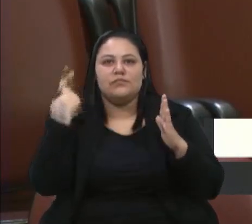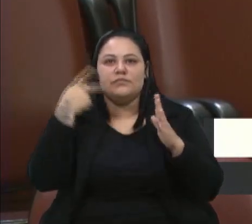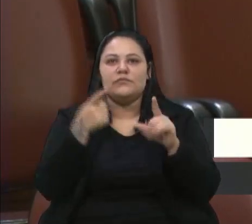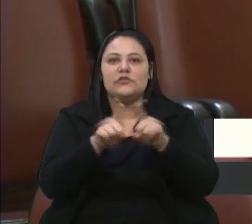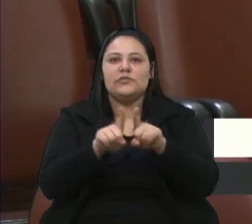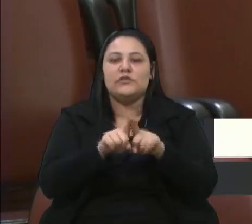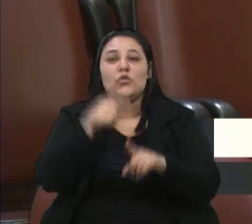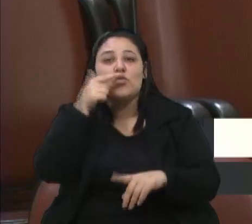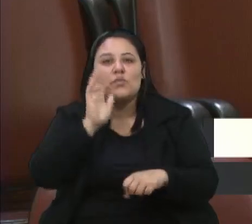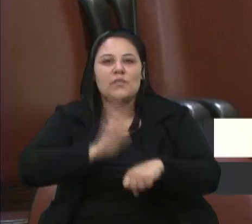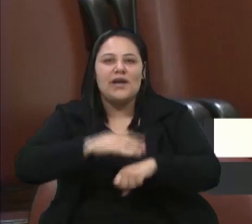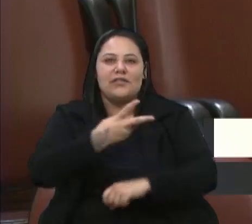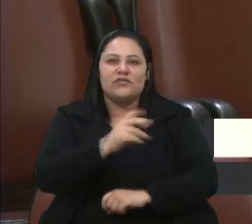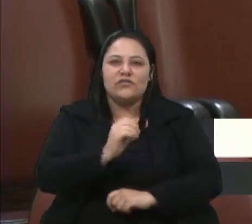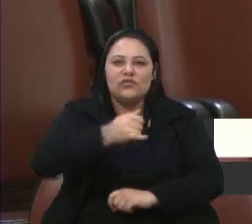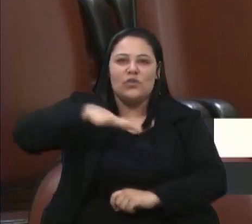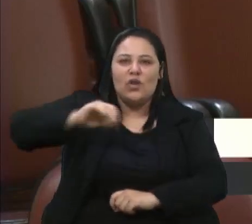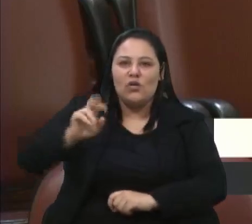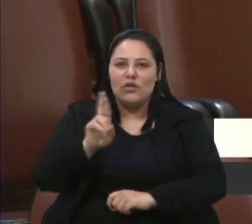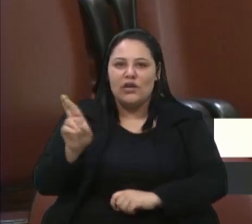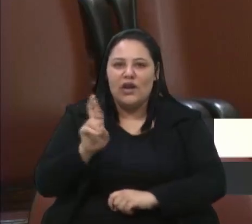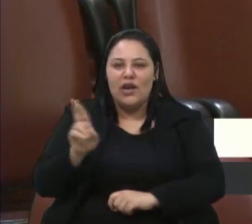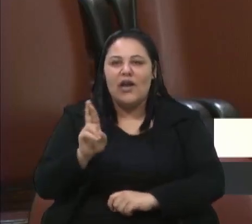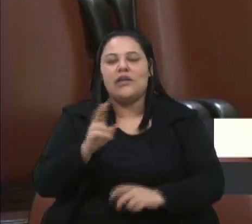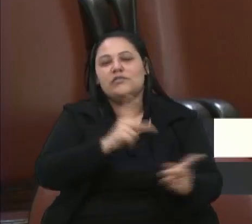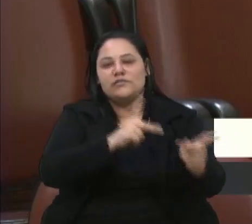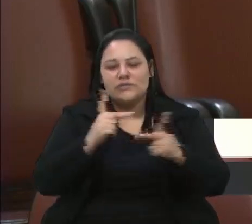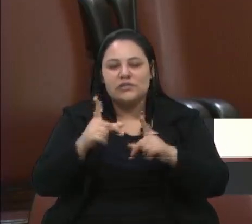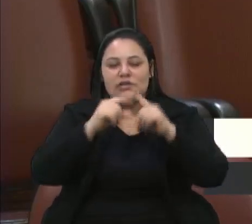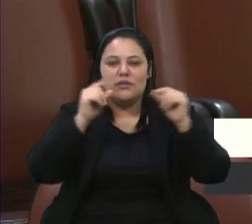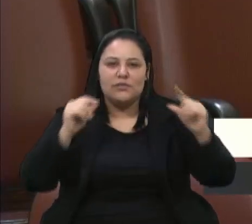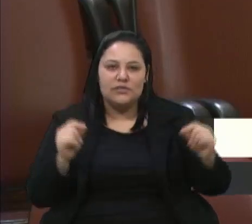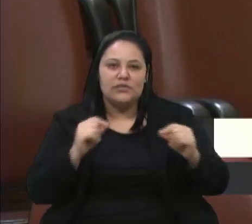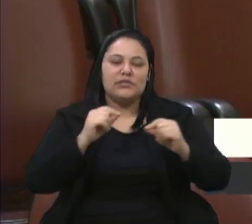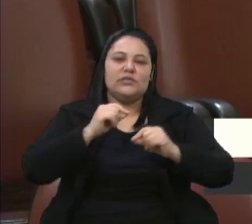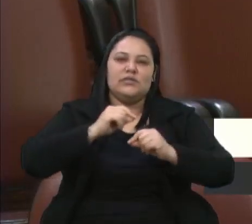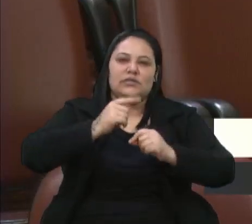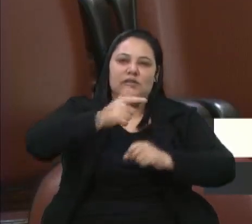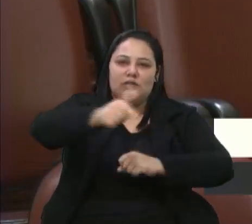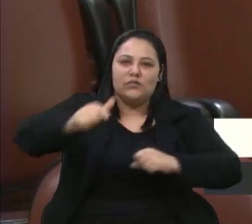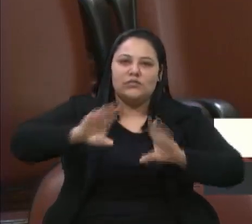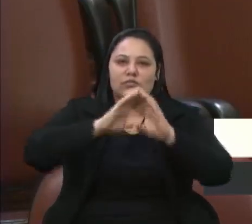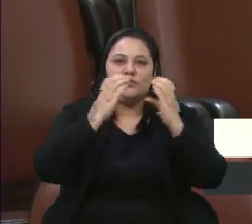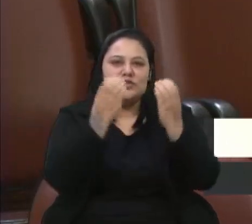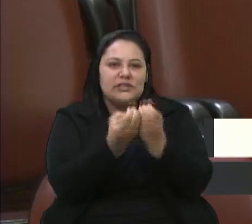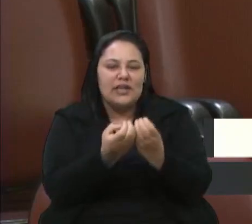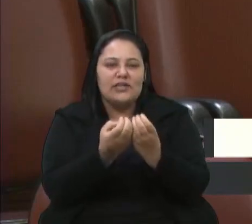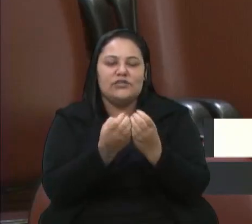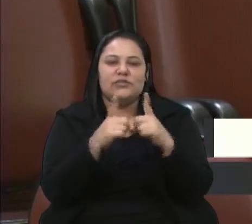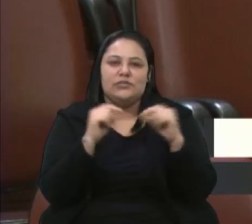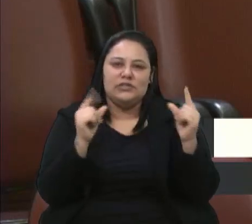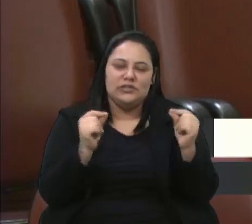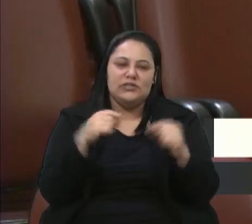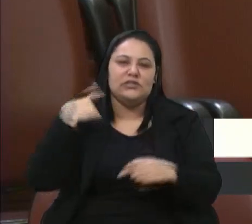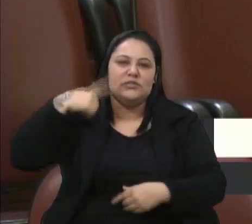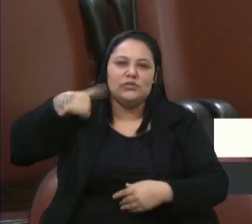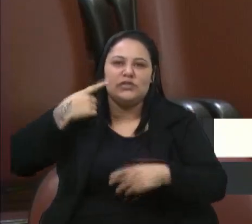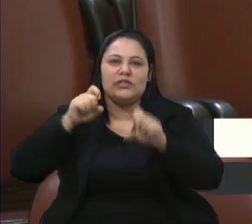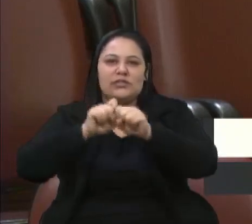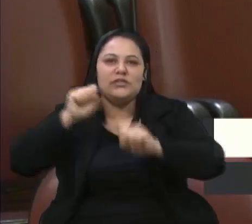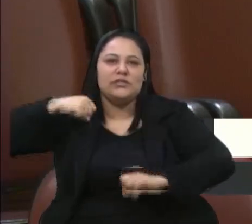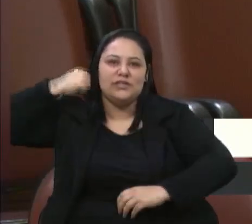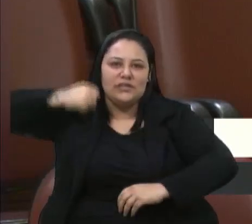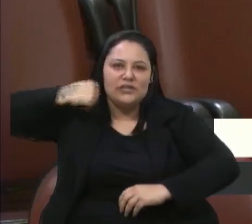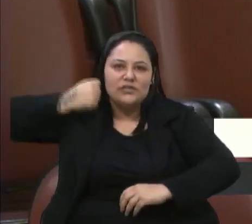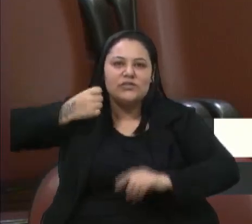conseguimos mais de 20 milhões de reais através de inúmeras visitas a municípios, a comunidade, em Brasília, com deputados, senadores.